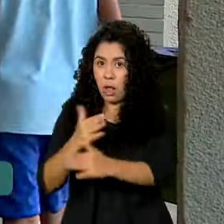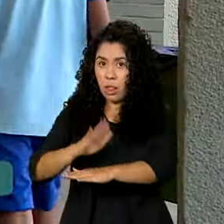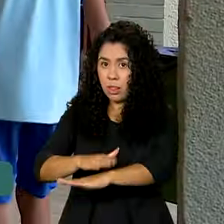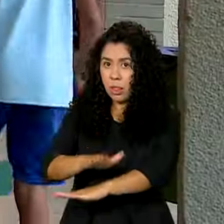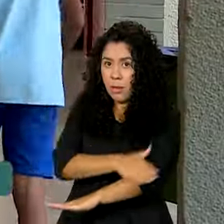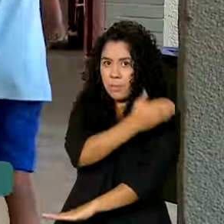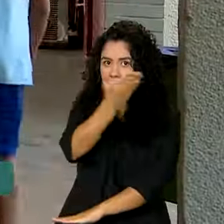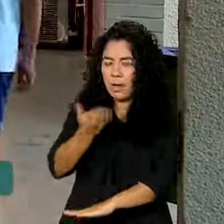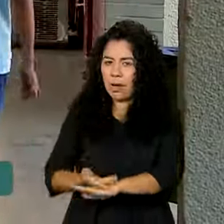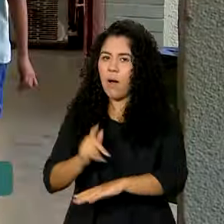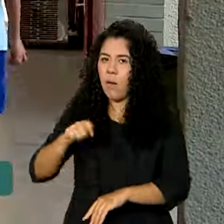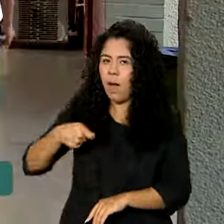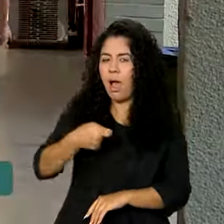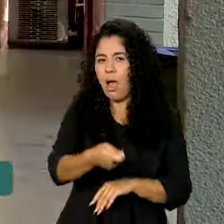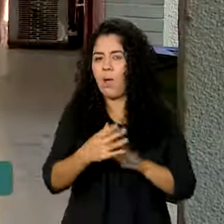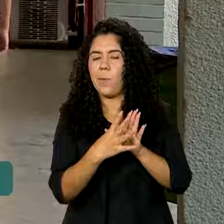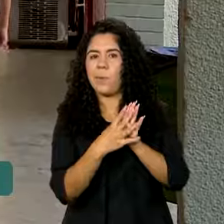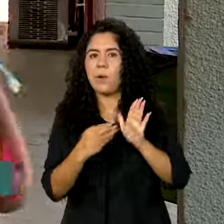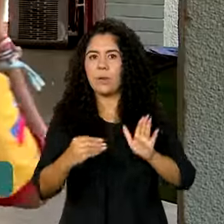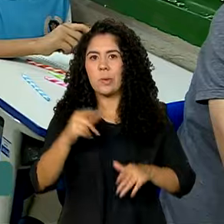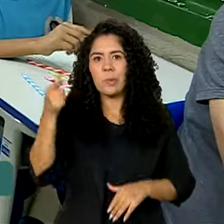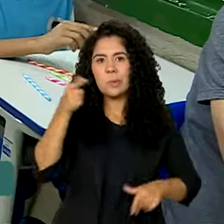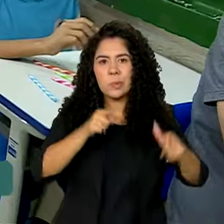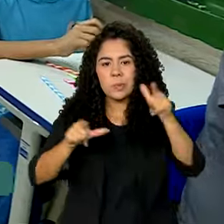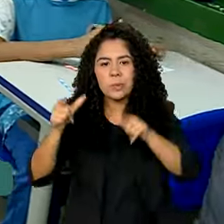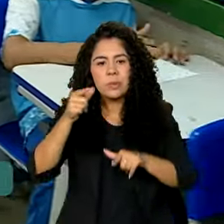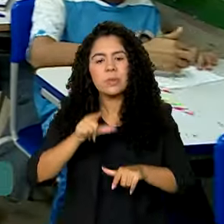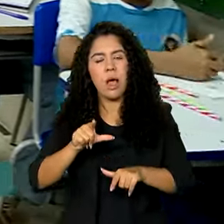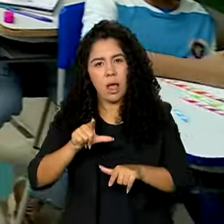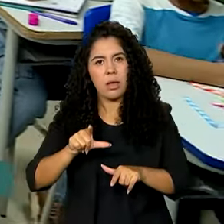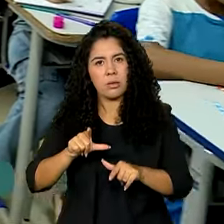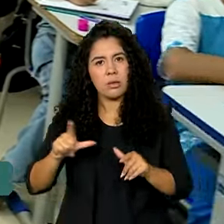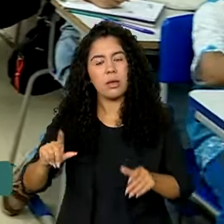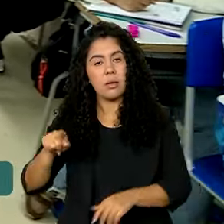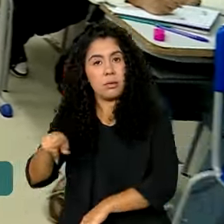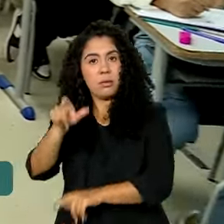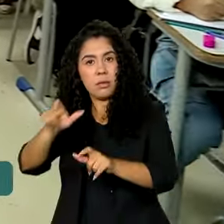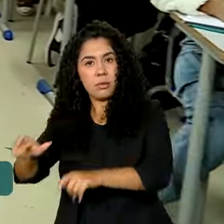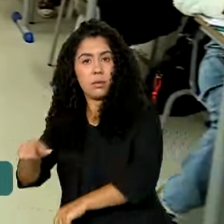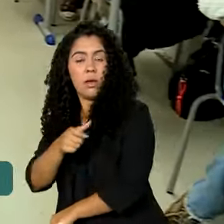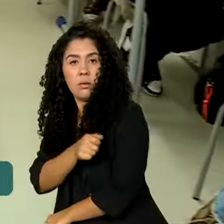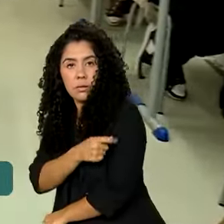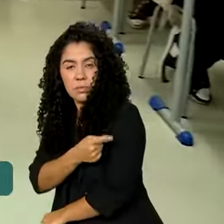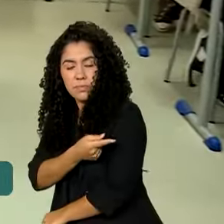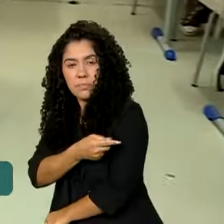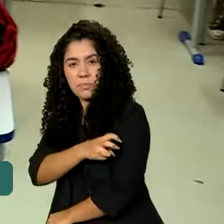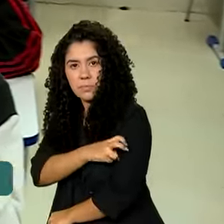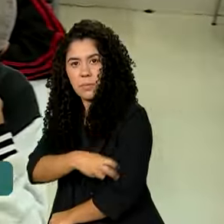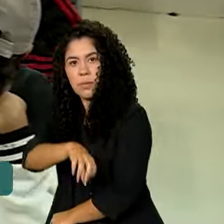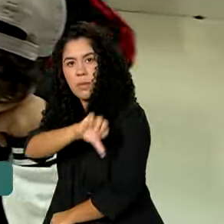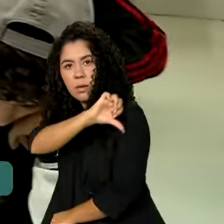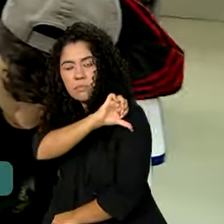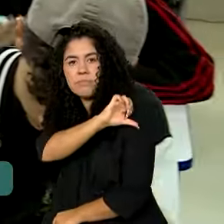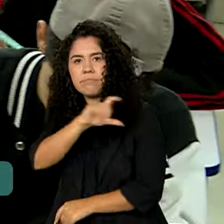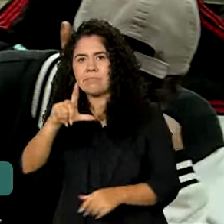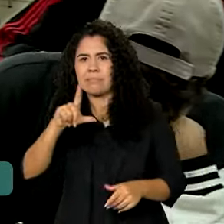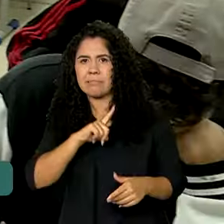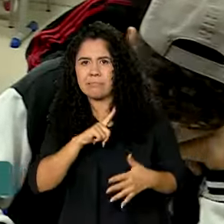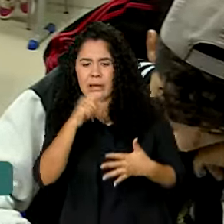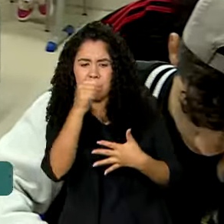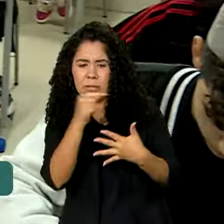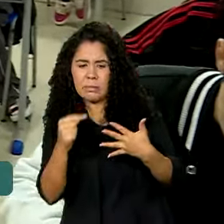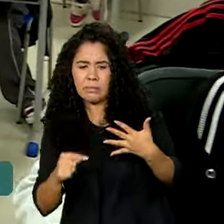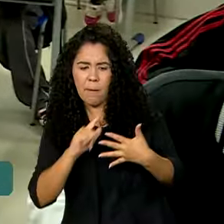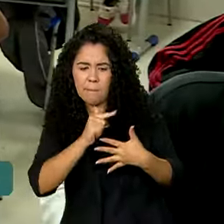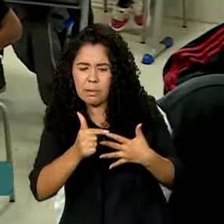é um exemplo que também abrange os anos finais do ensino fundamental. As atividades são muitas e os